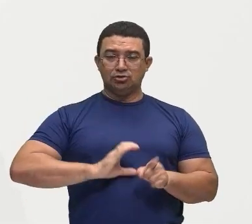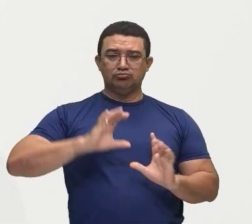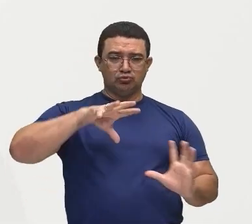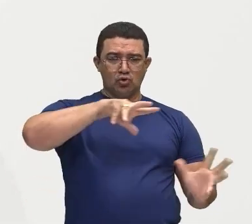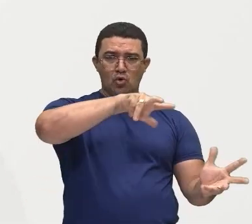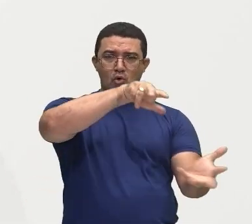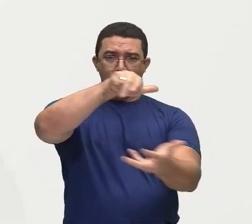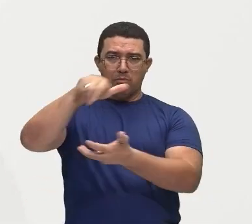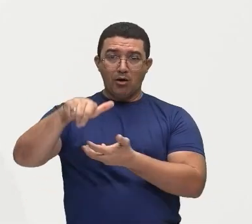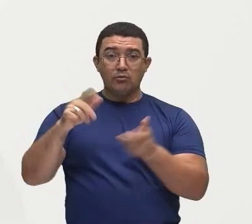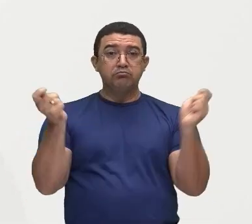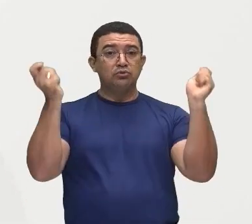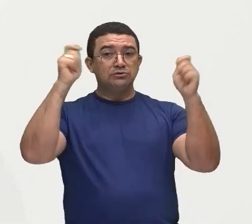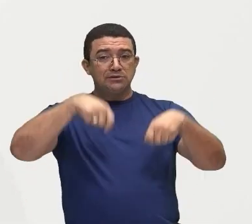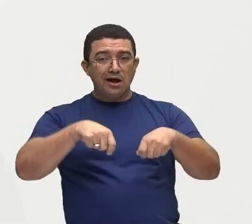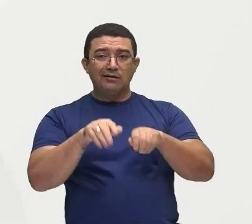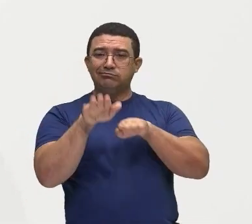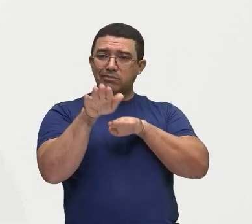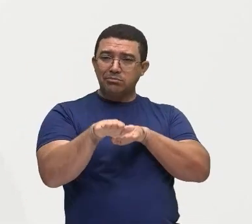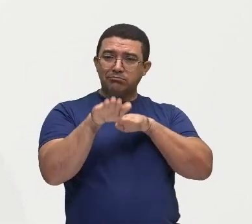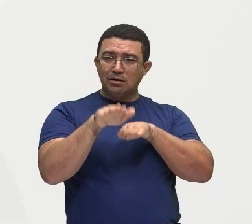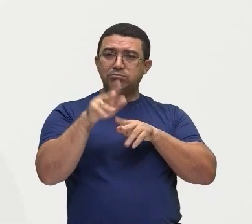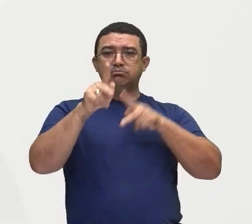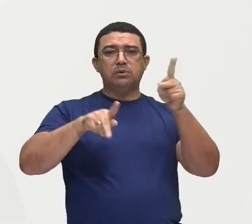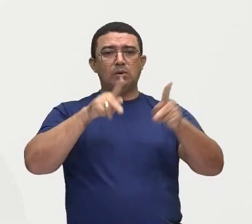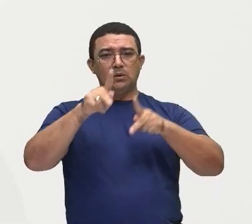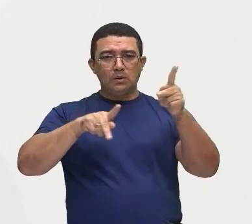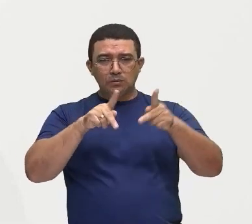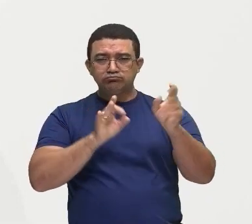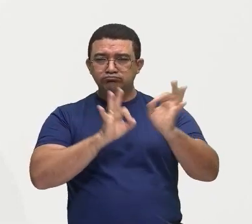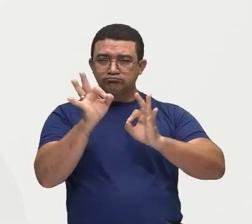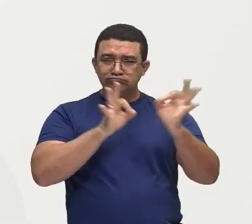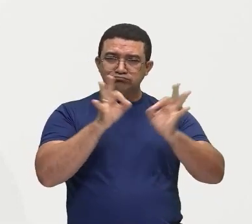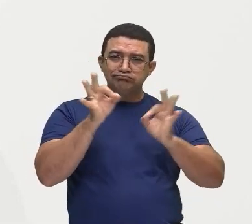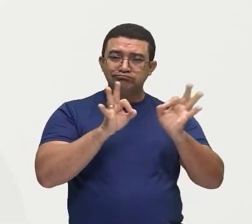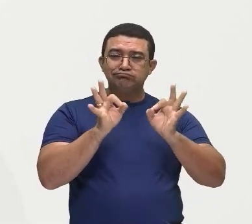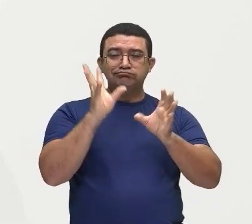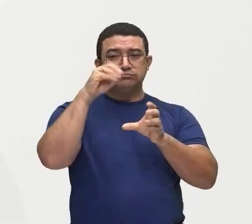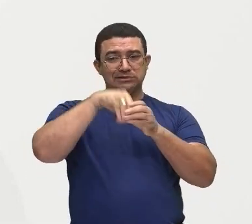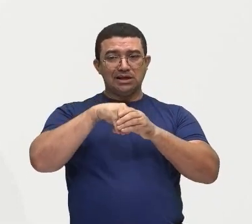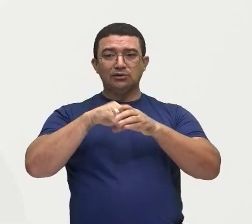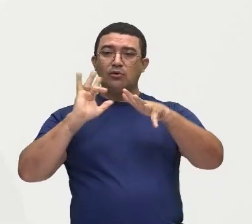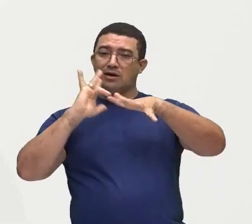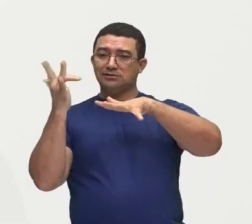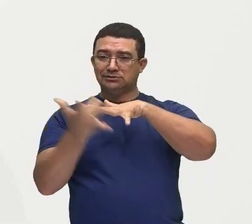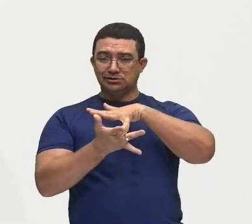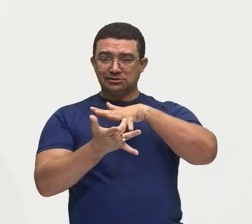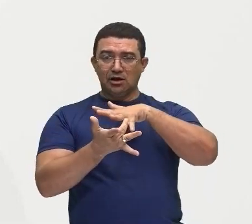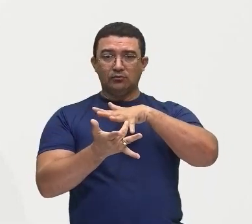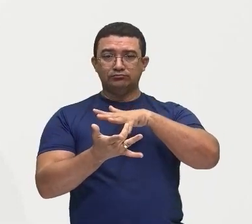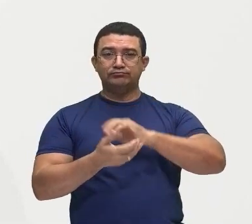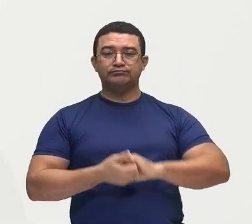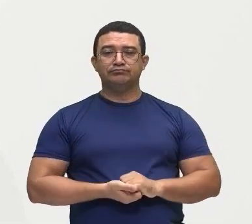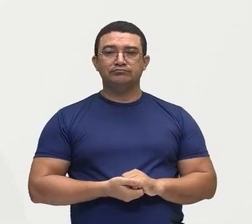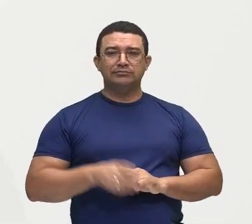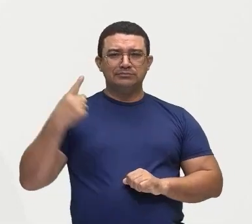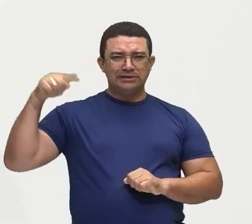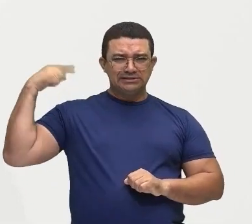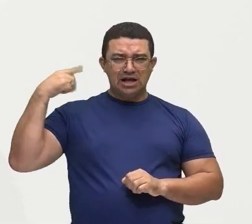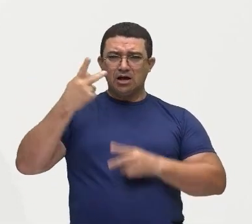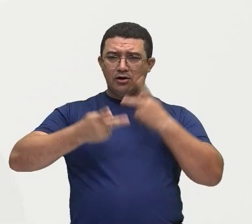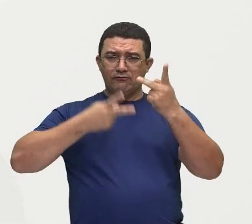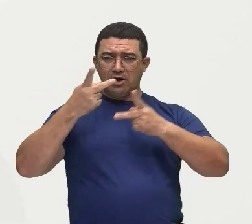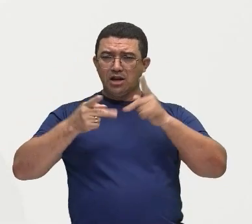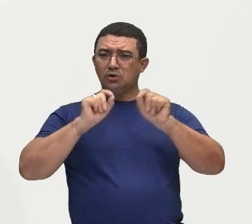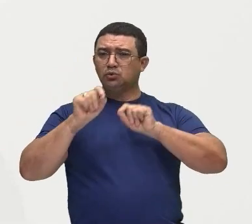possibilidade aí das manifestações populares organizadas aí via as redes sociais. A gente estava falando anteriormente ali